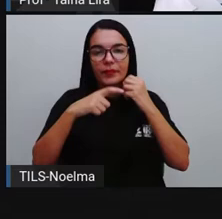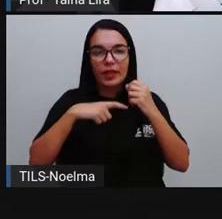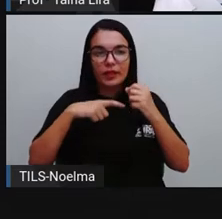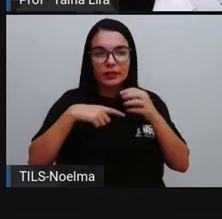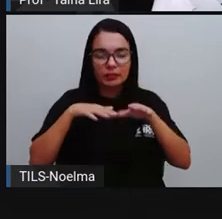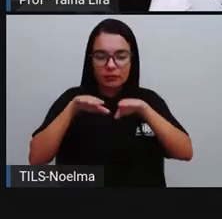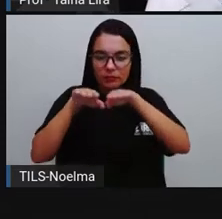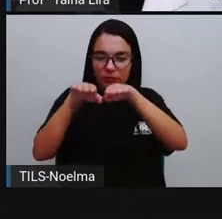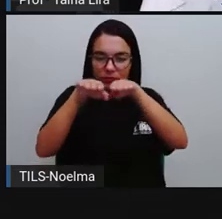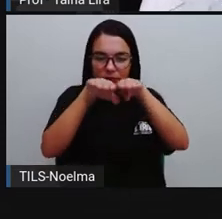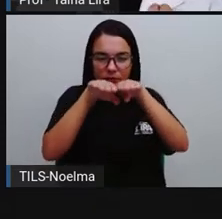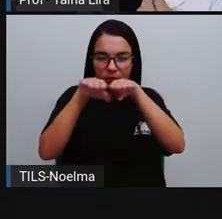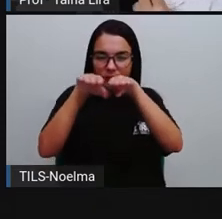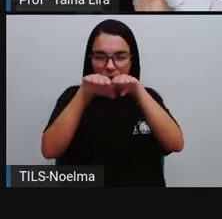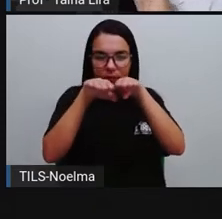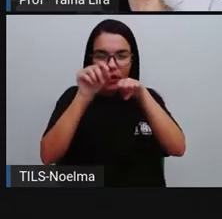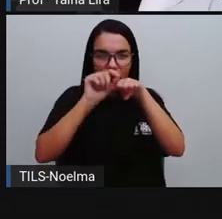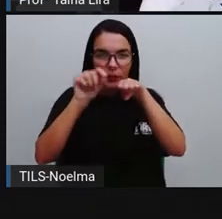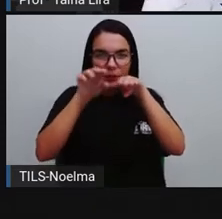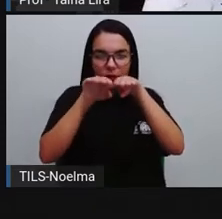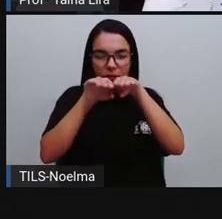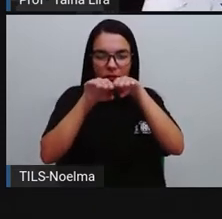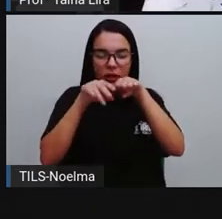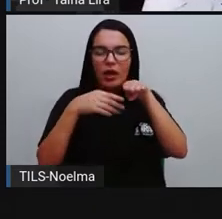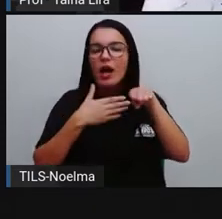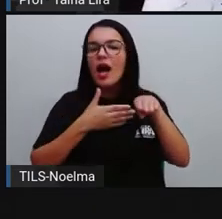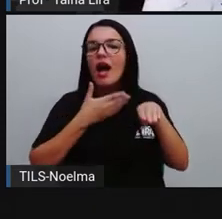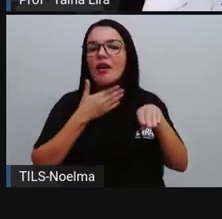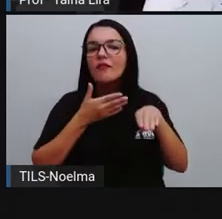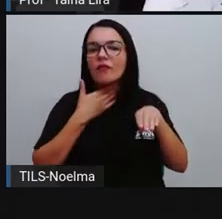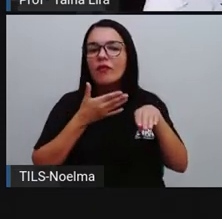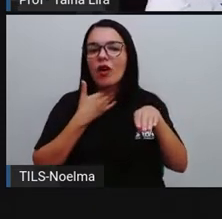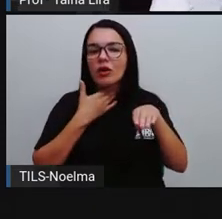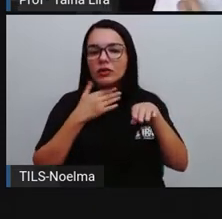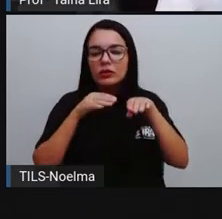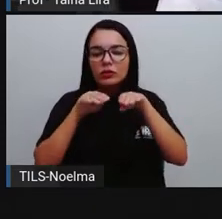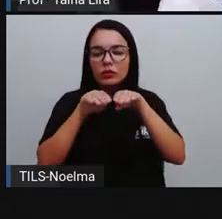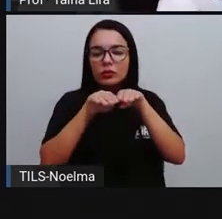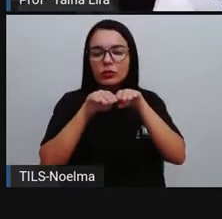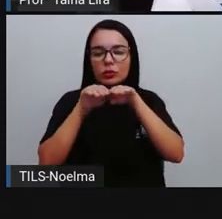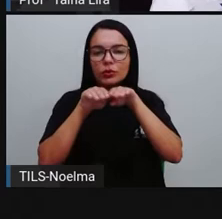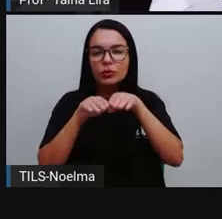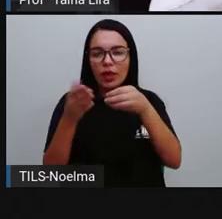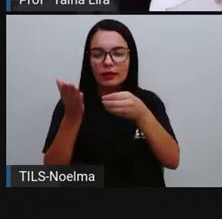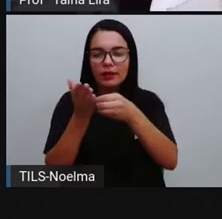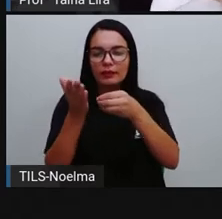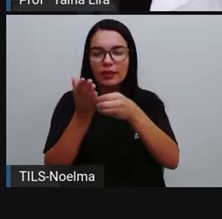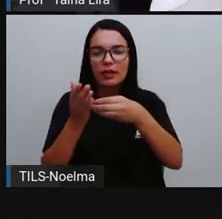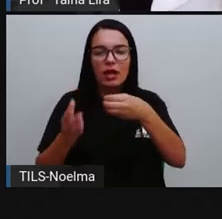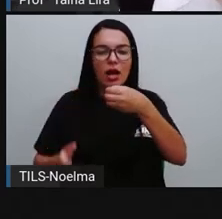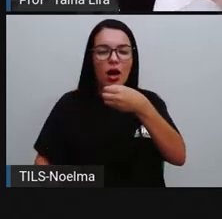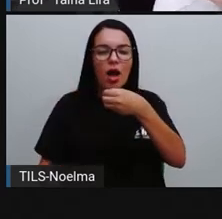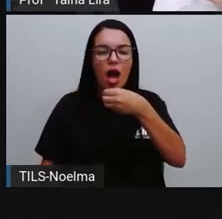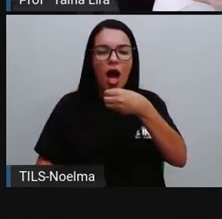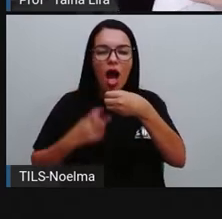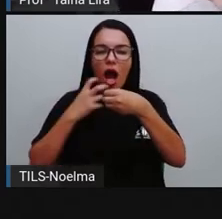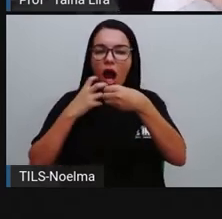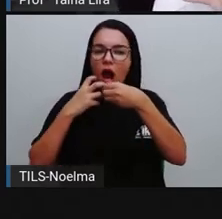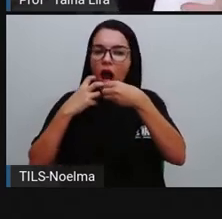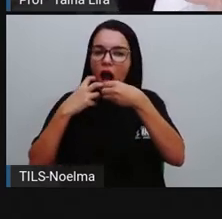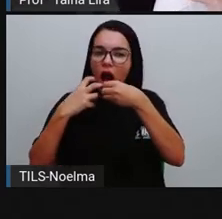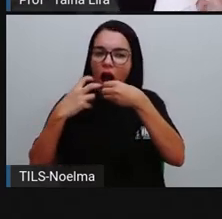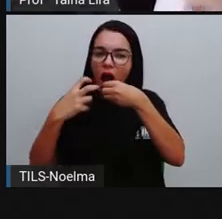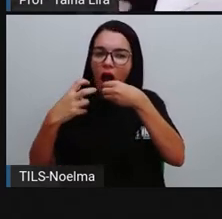alinhar a velocidade da sua voz, a velocidade do som da taça, se ela conseguir, ó,